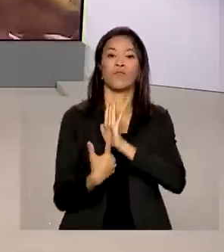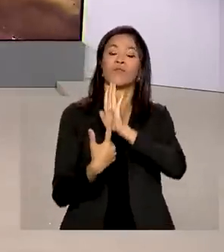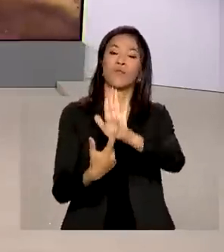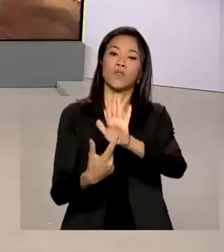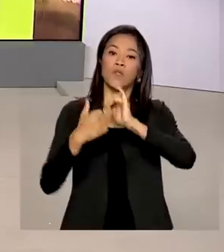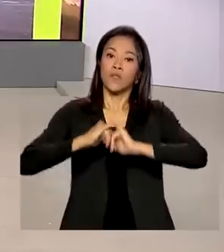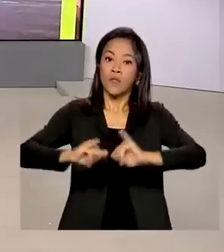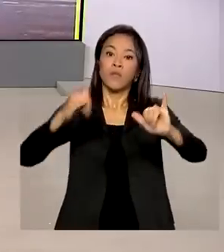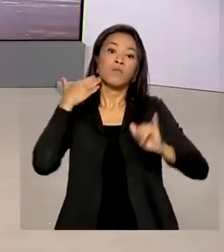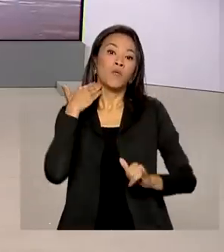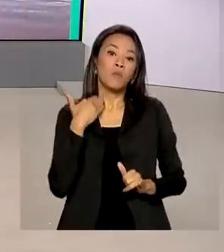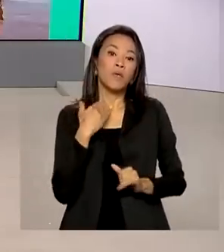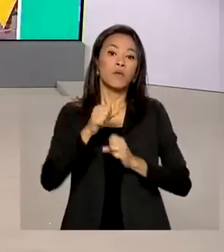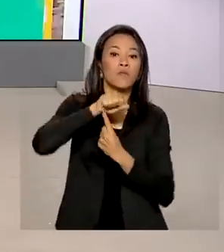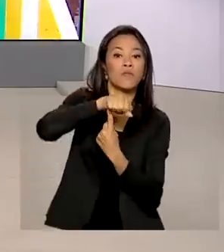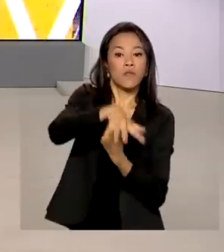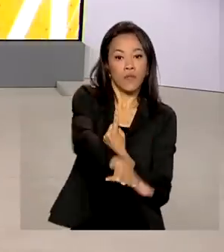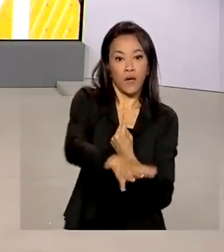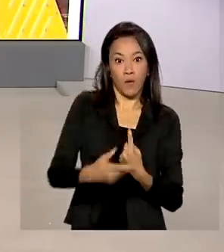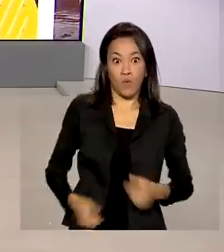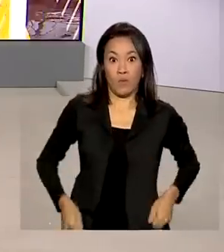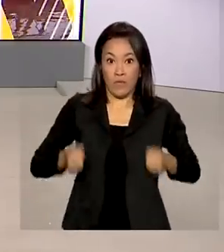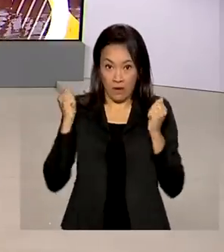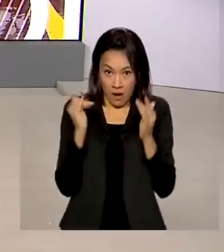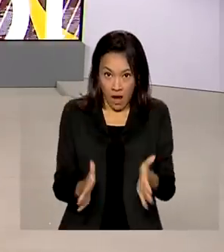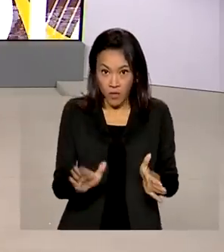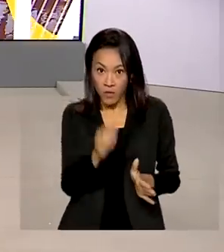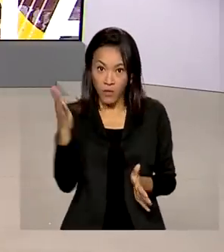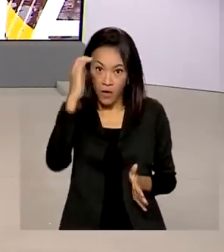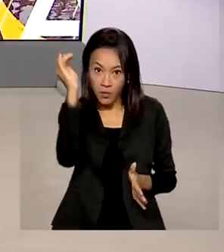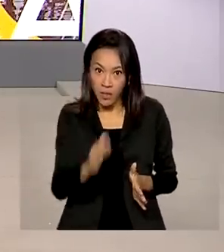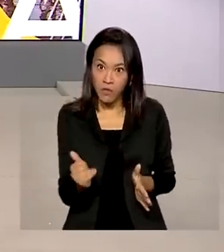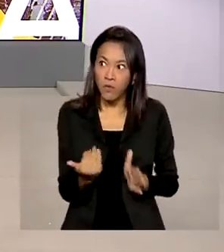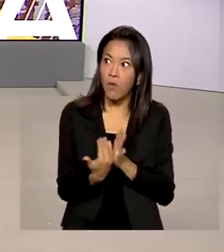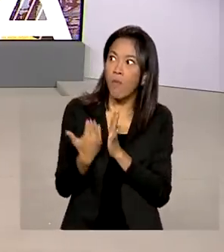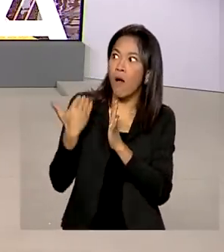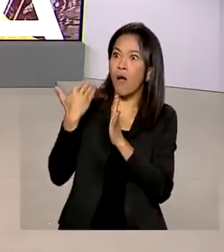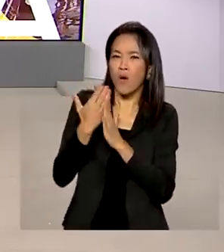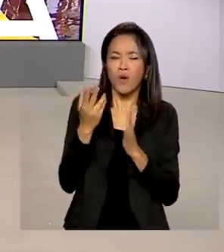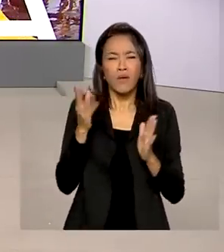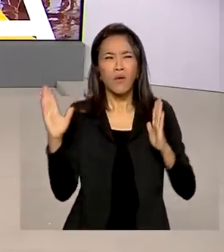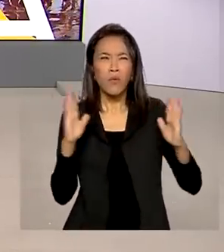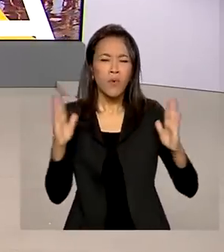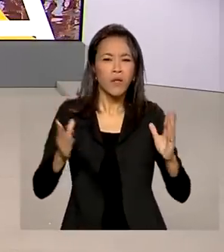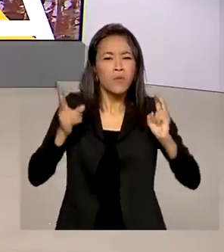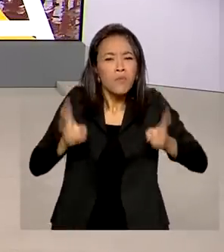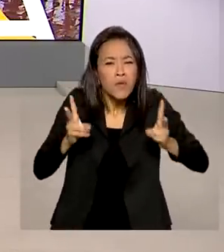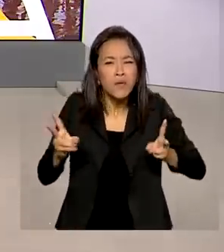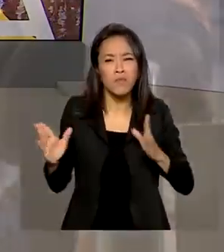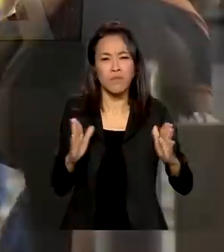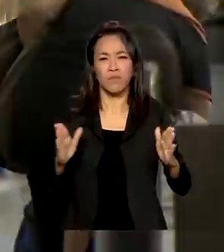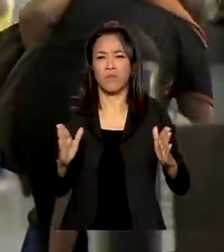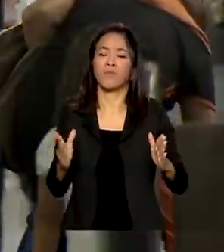fevereiro deste ano, o gasto com viagens ao exterior foi o maior desde o mesmo período de 2020.